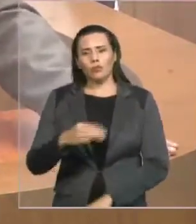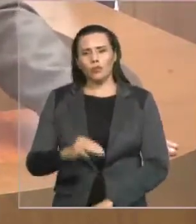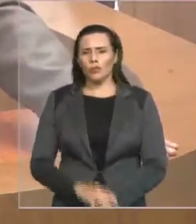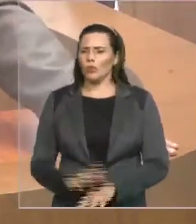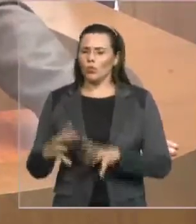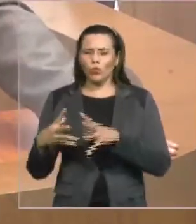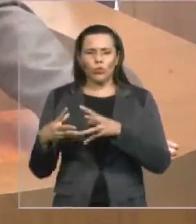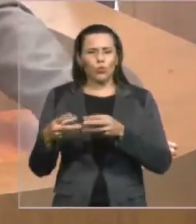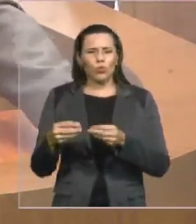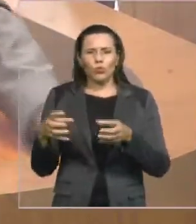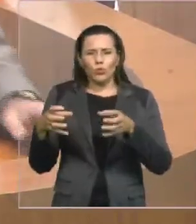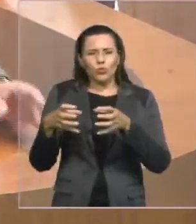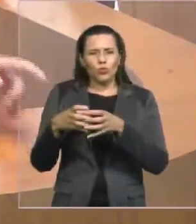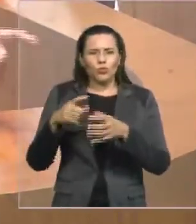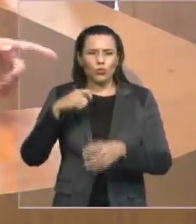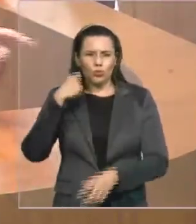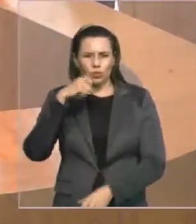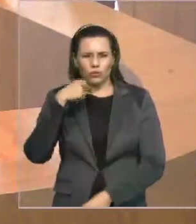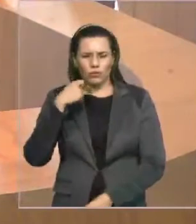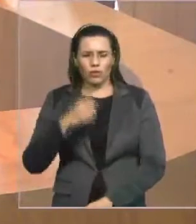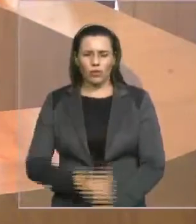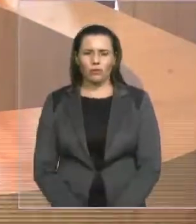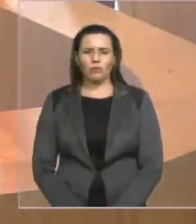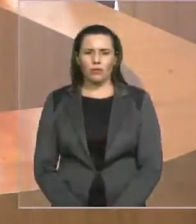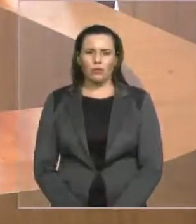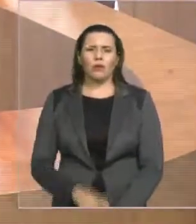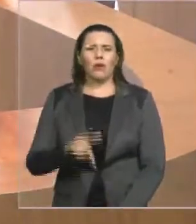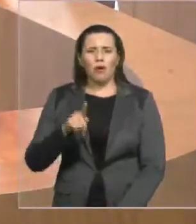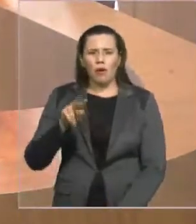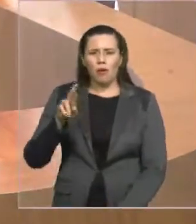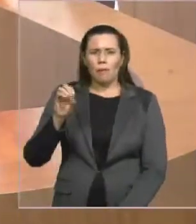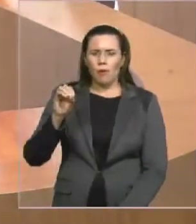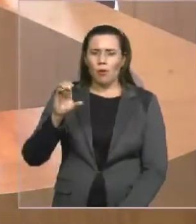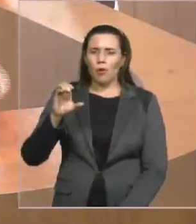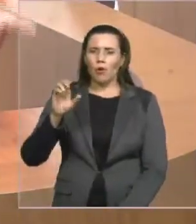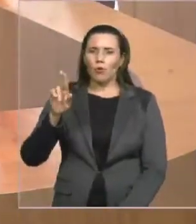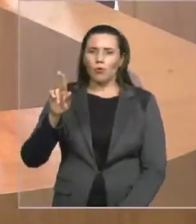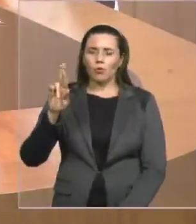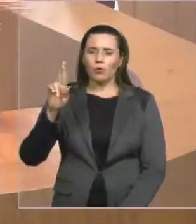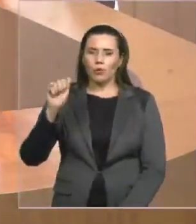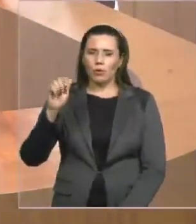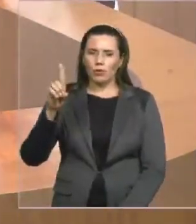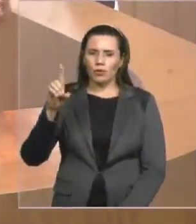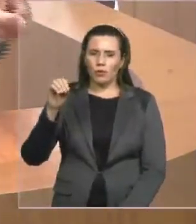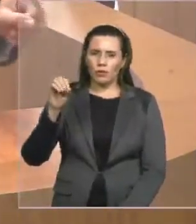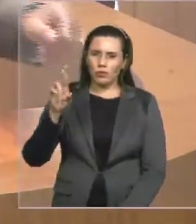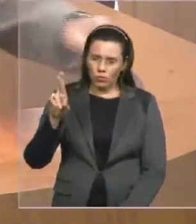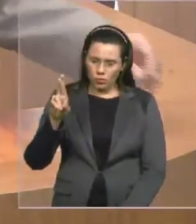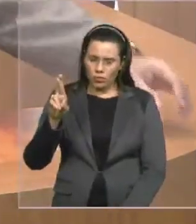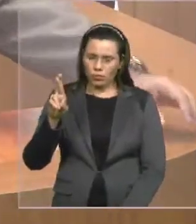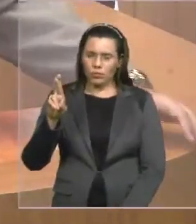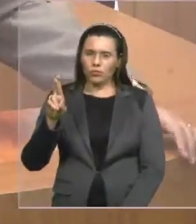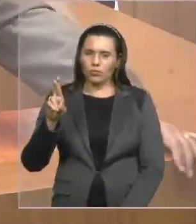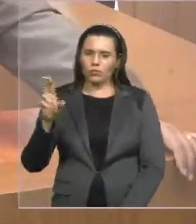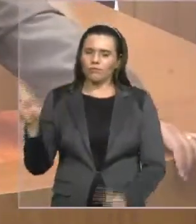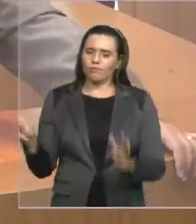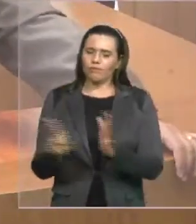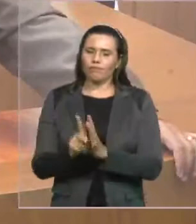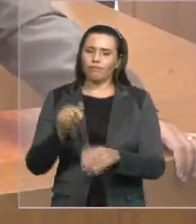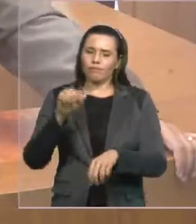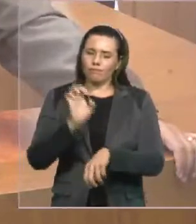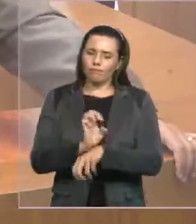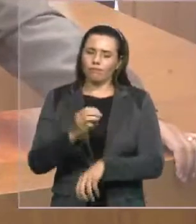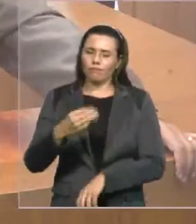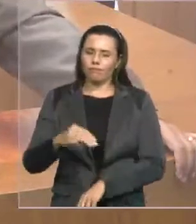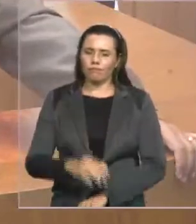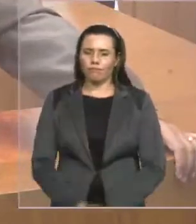enquanto procurador do Estado. Quem deu esse ganho para